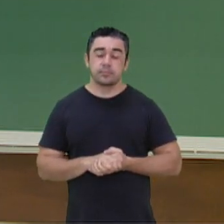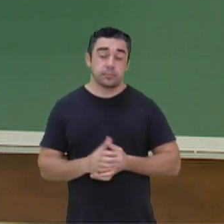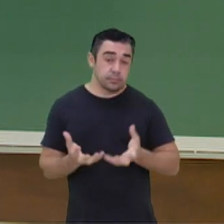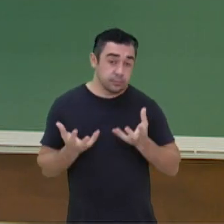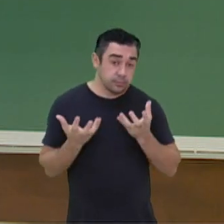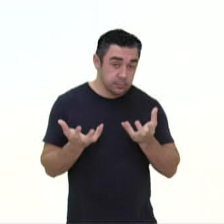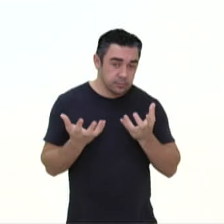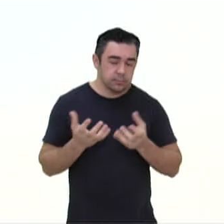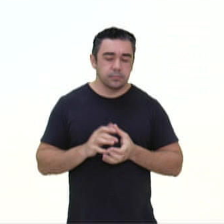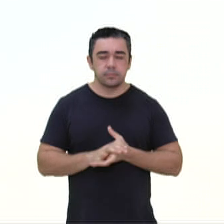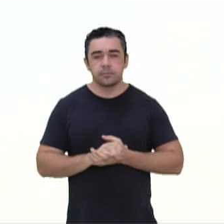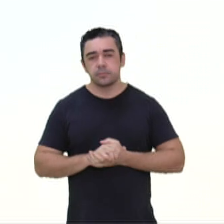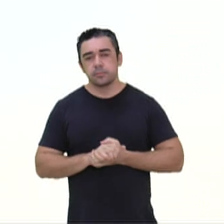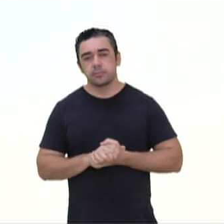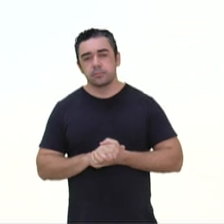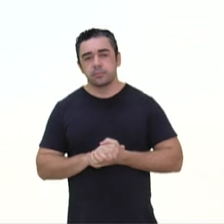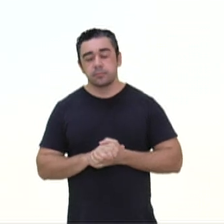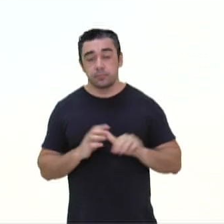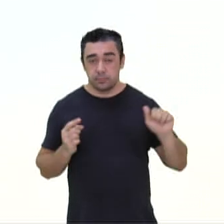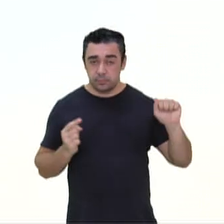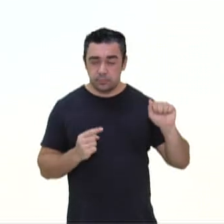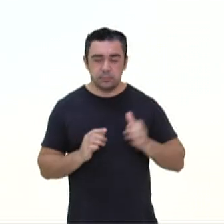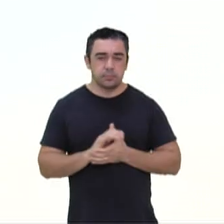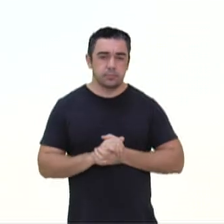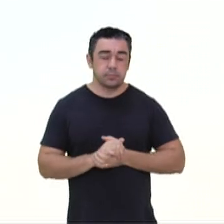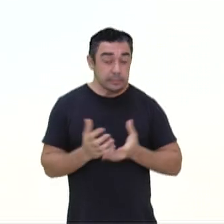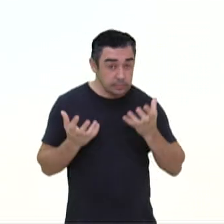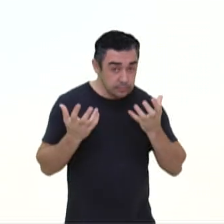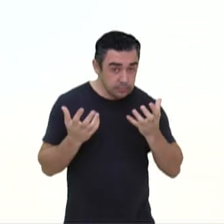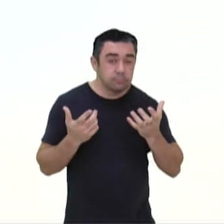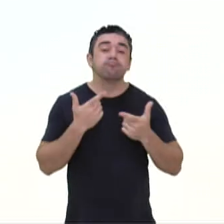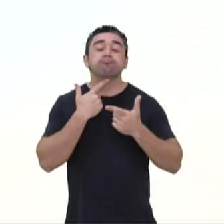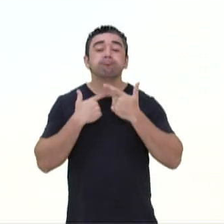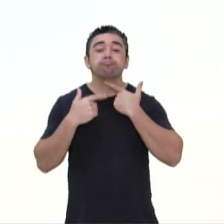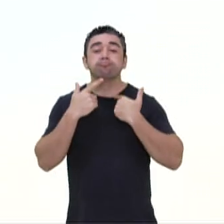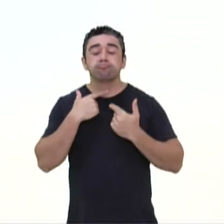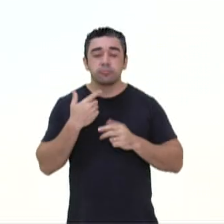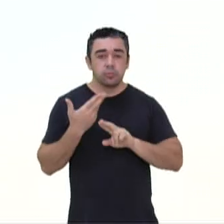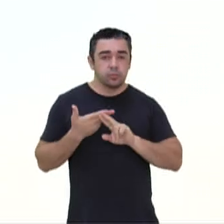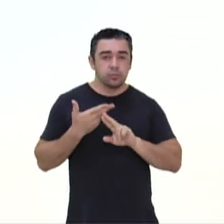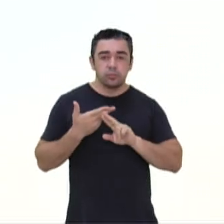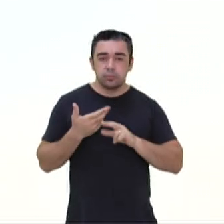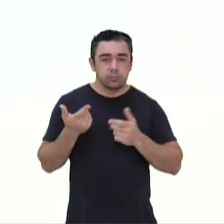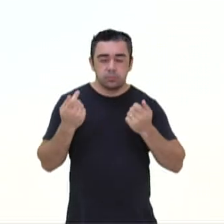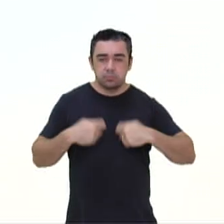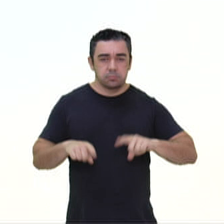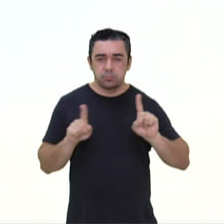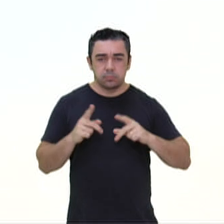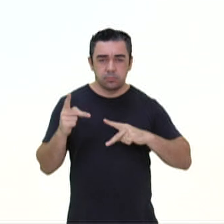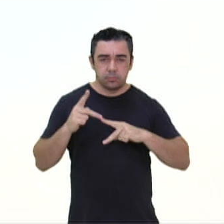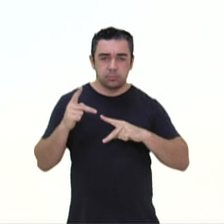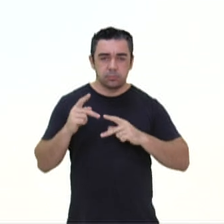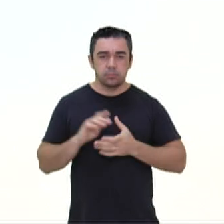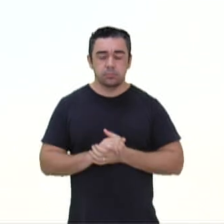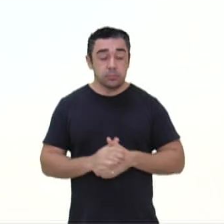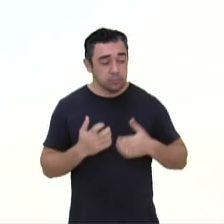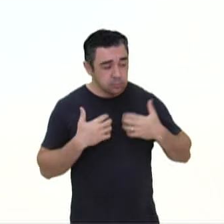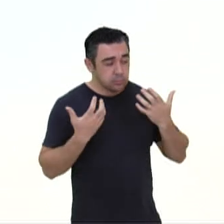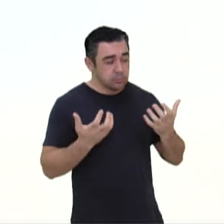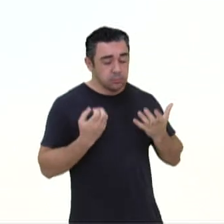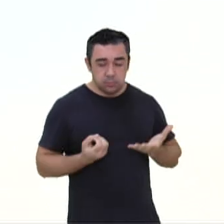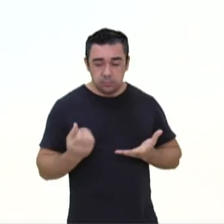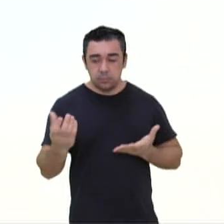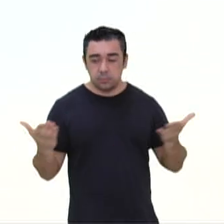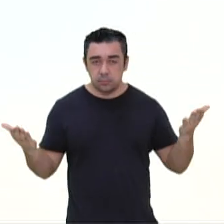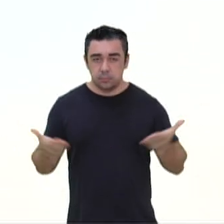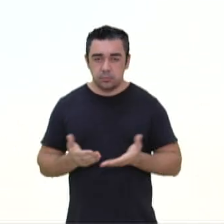Verbo querer. A, no sentido de desejar, usa-se sem preposição. Quero viajar